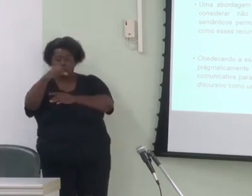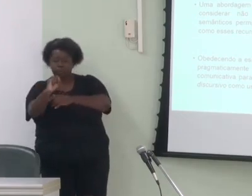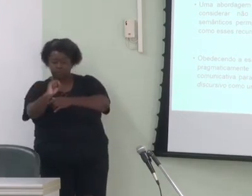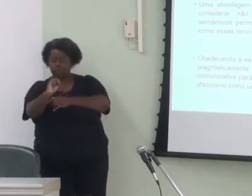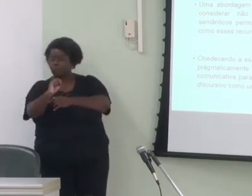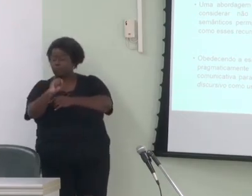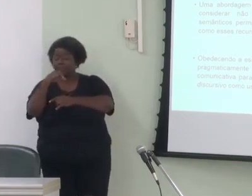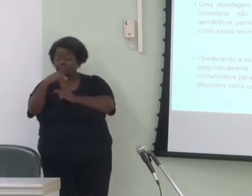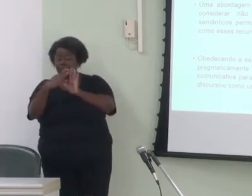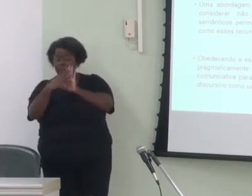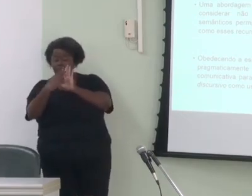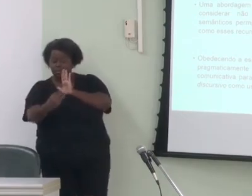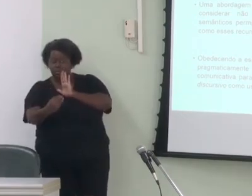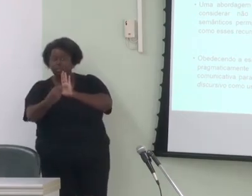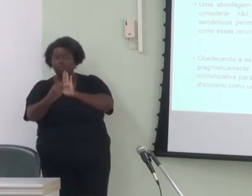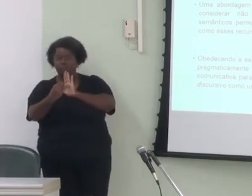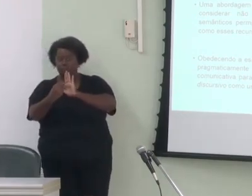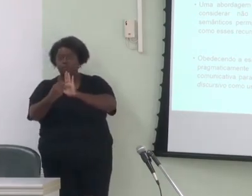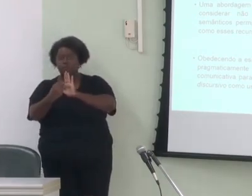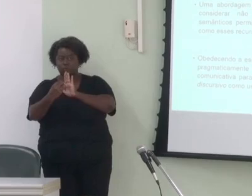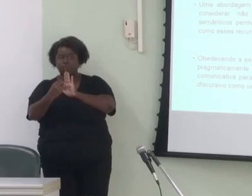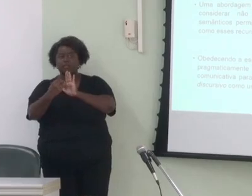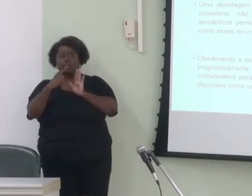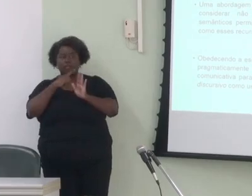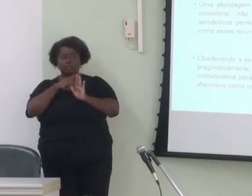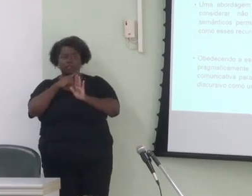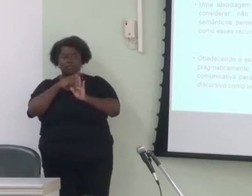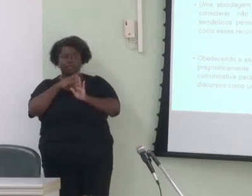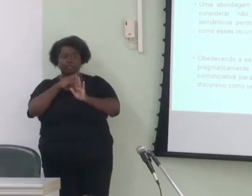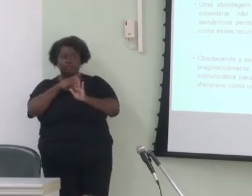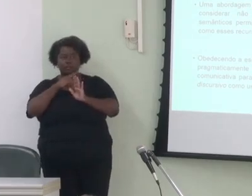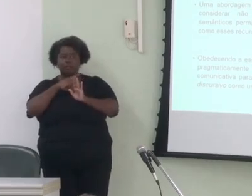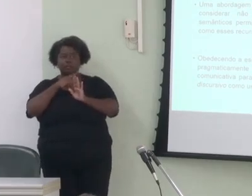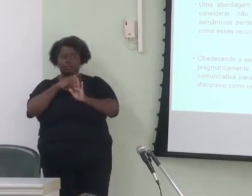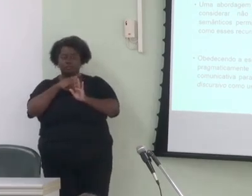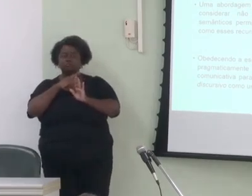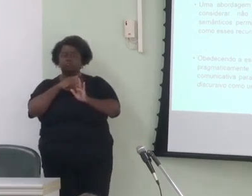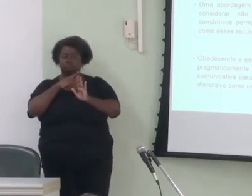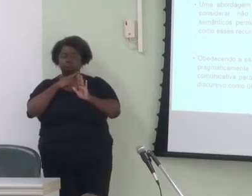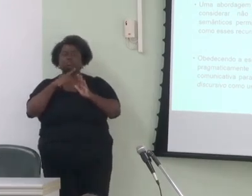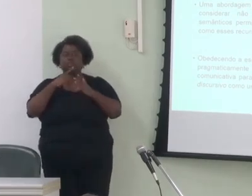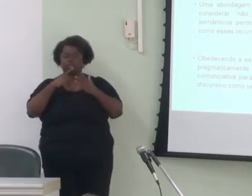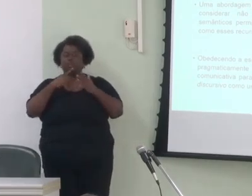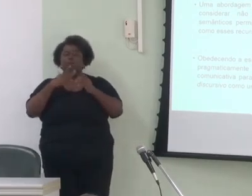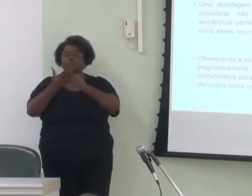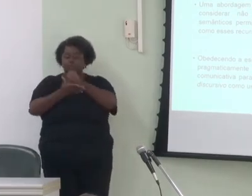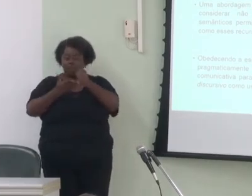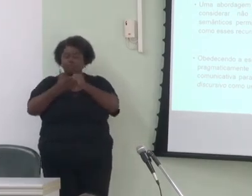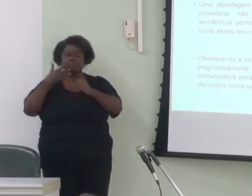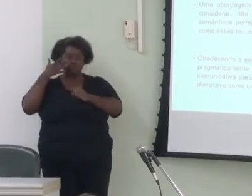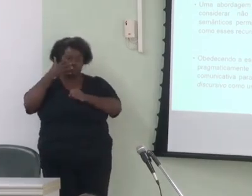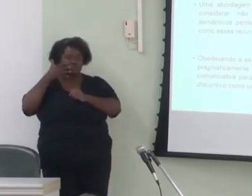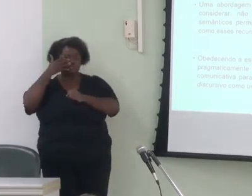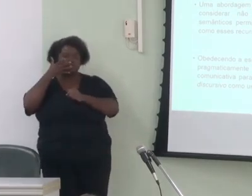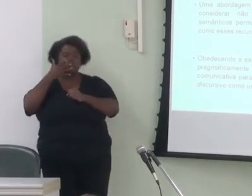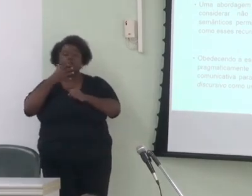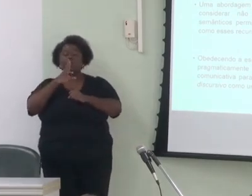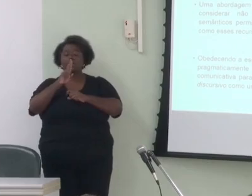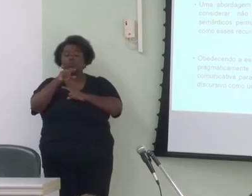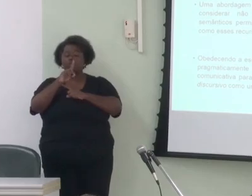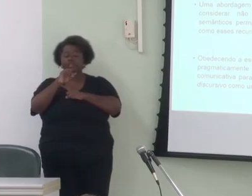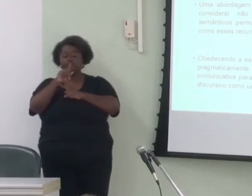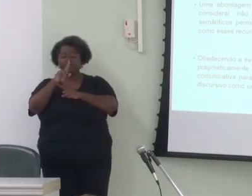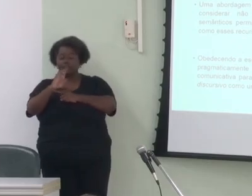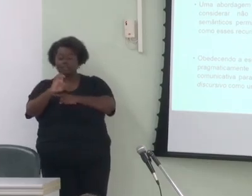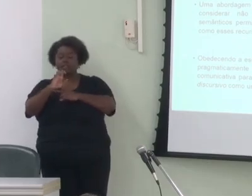Nesse modelo, ainda que a abordagem dos fenômenos gramaticais recorresse frequentemente a explicações de base discursiva, a unidade máxima de